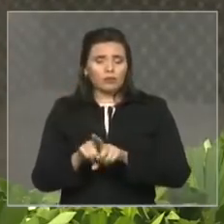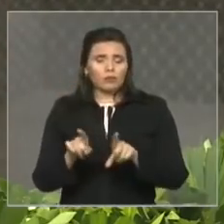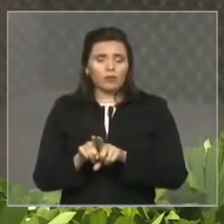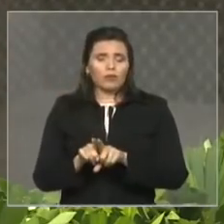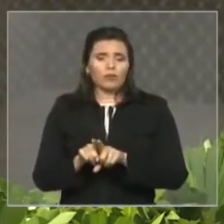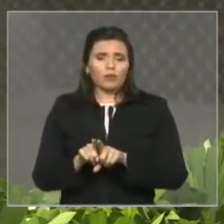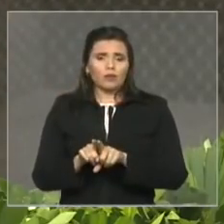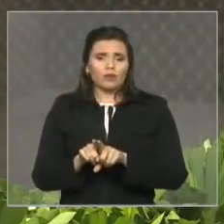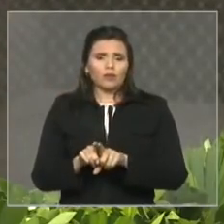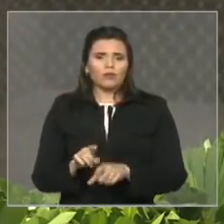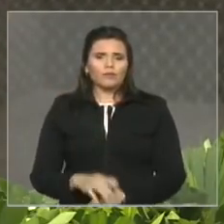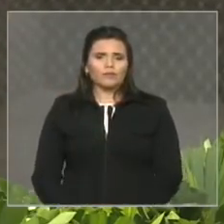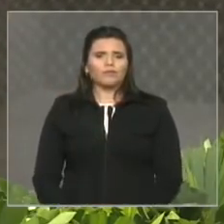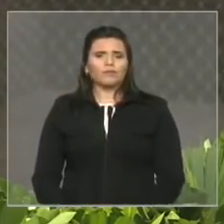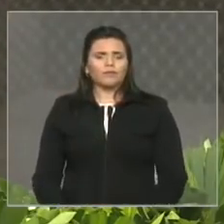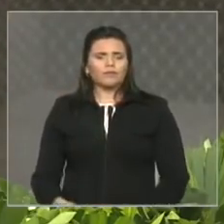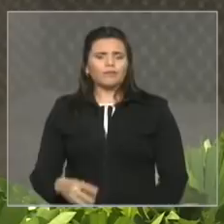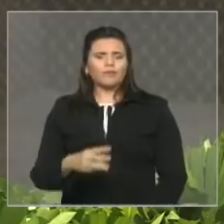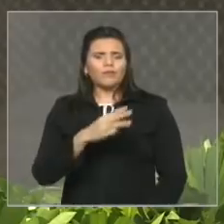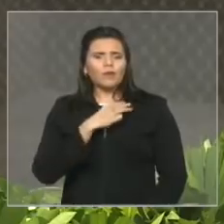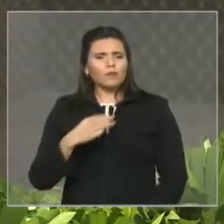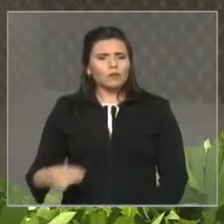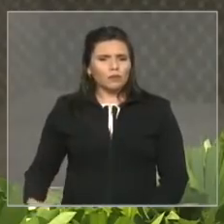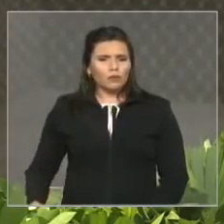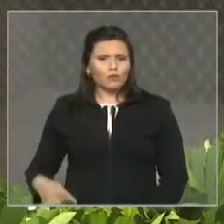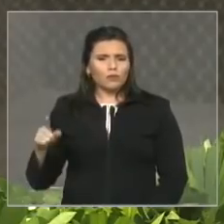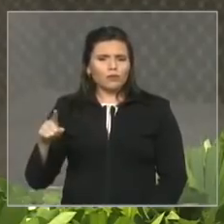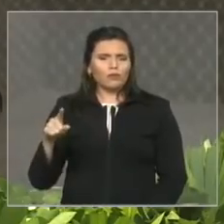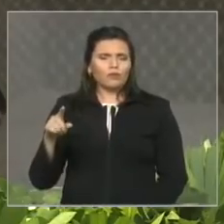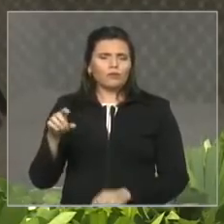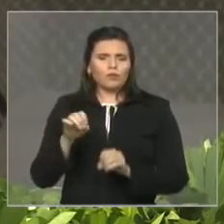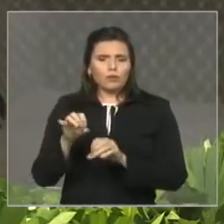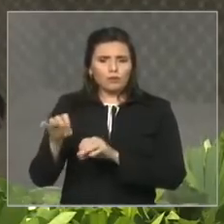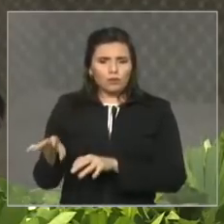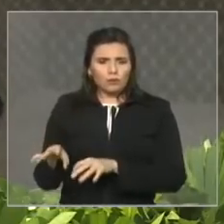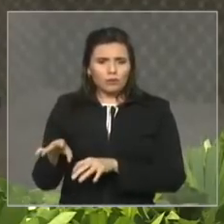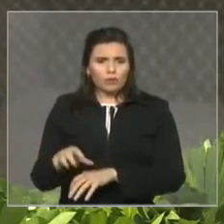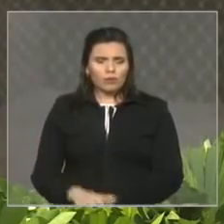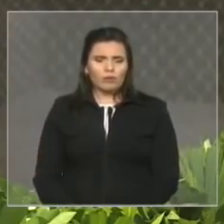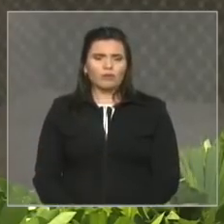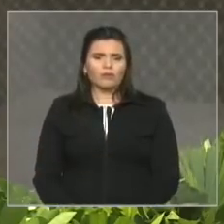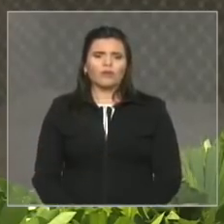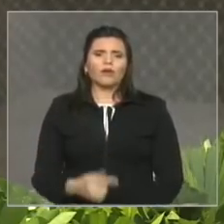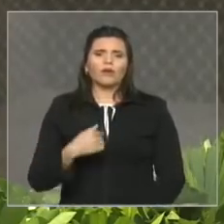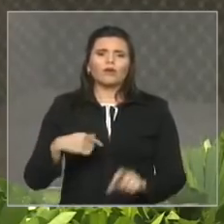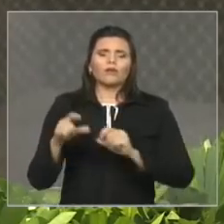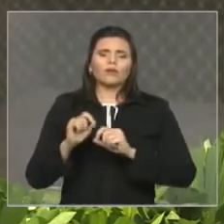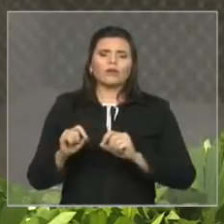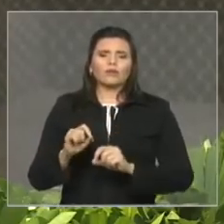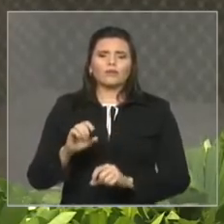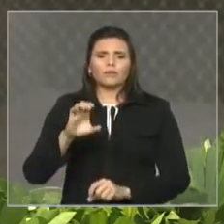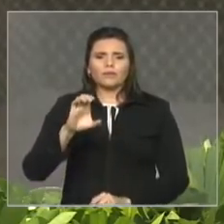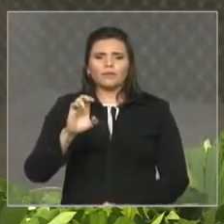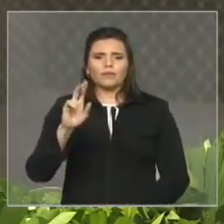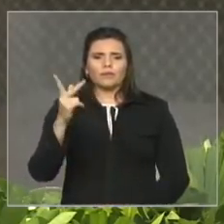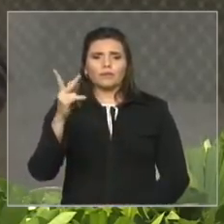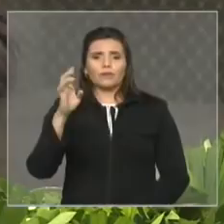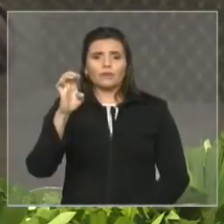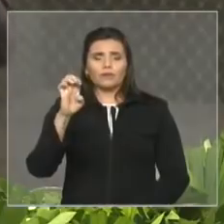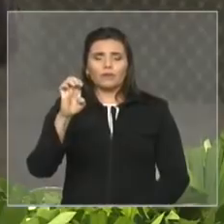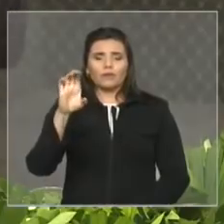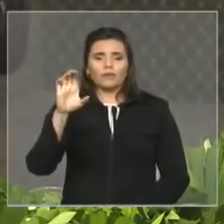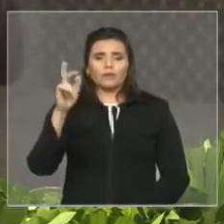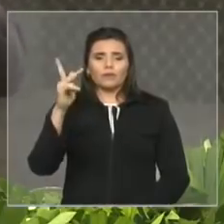oferecendo parceria para a conclusão das creches federais paralisadas no território maranhense